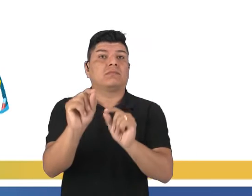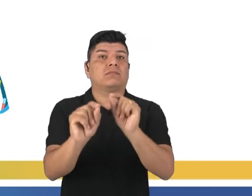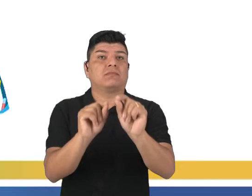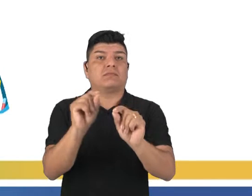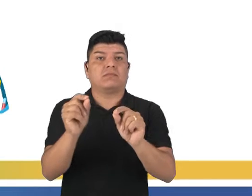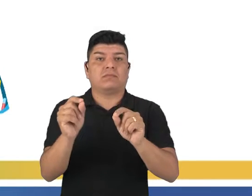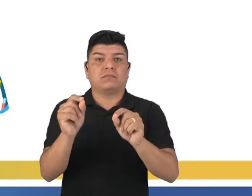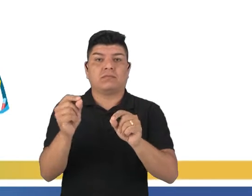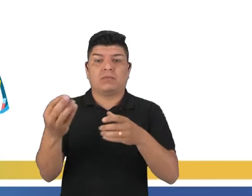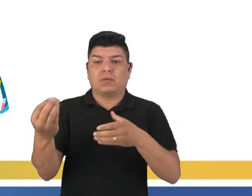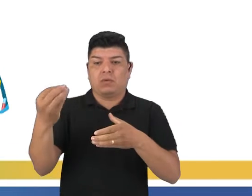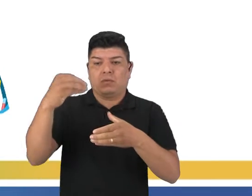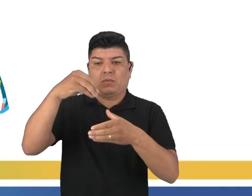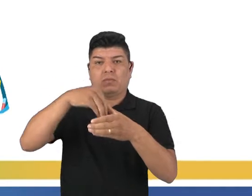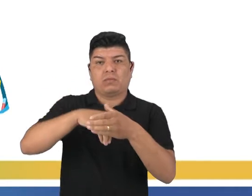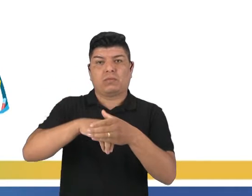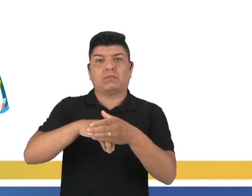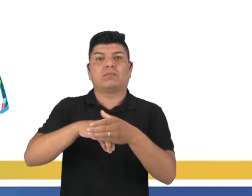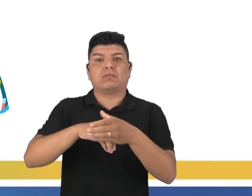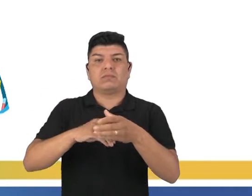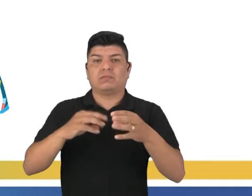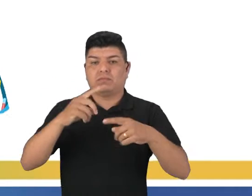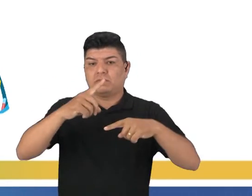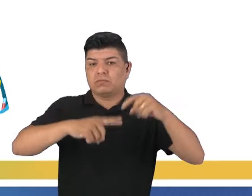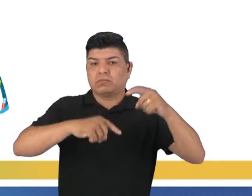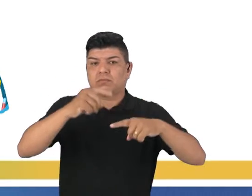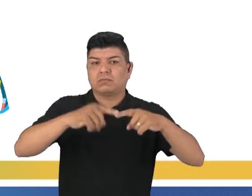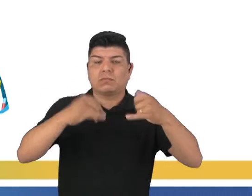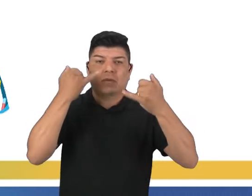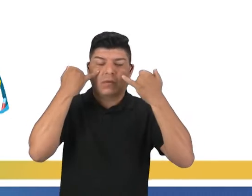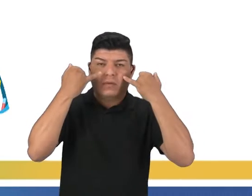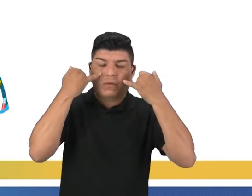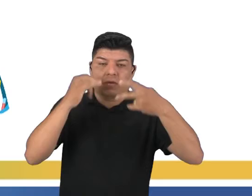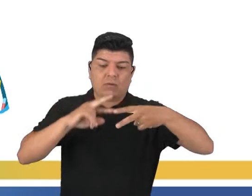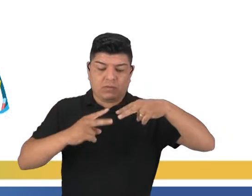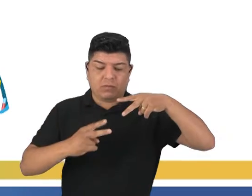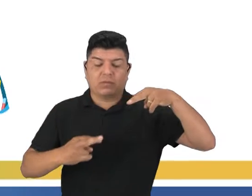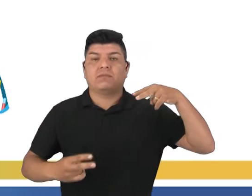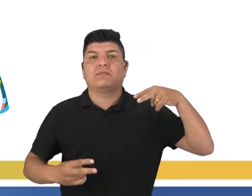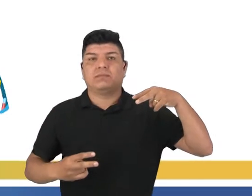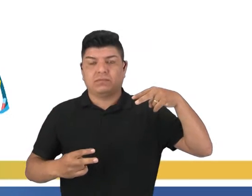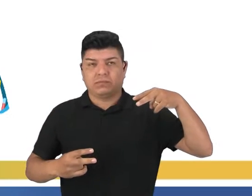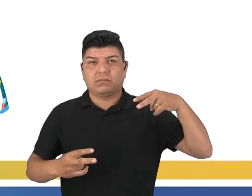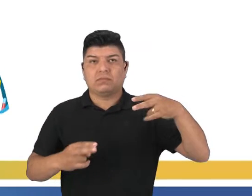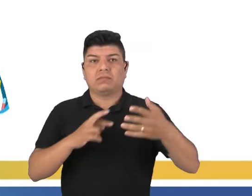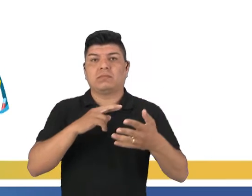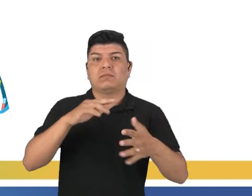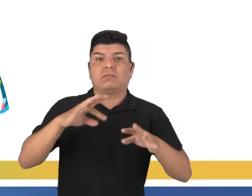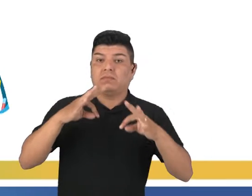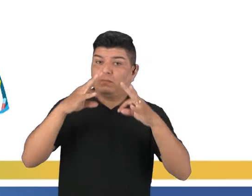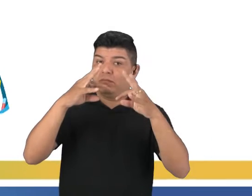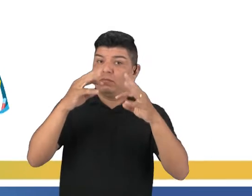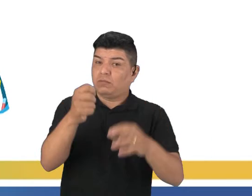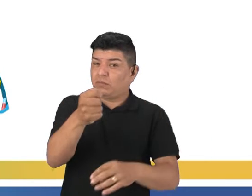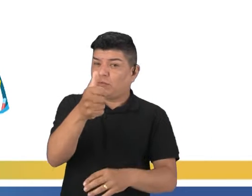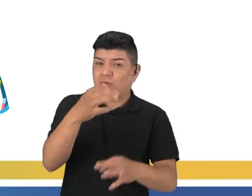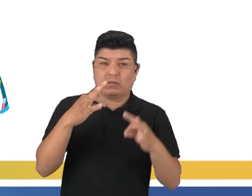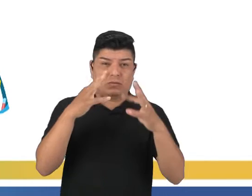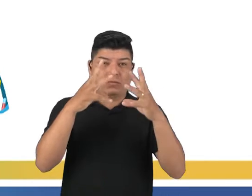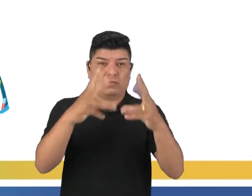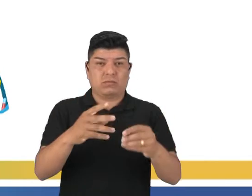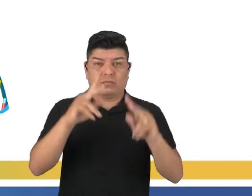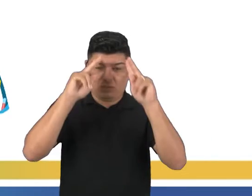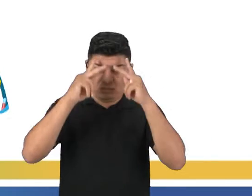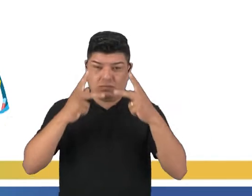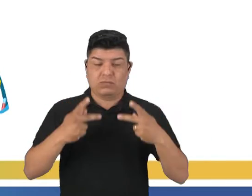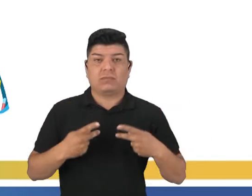armazenamento do nosso material genético, nossas informações genéticas, ocorre na maioria dos seres vivos, ok? Essa